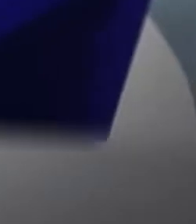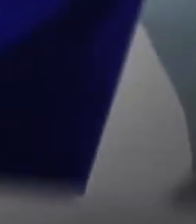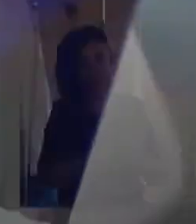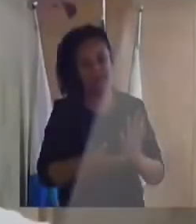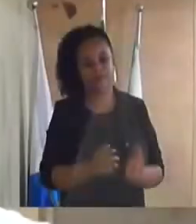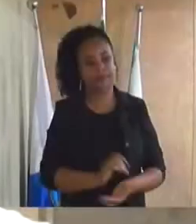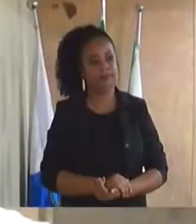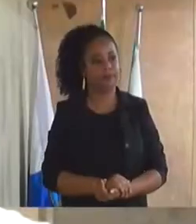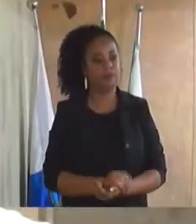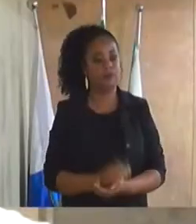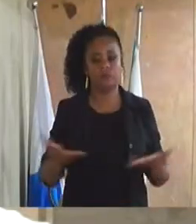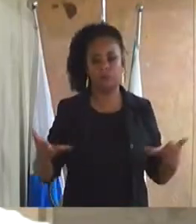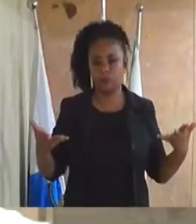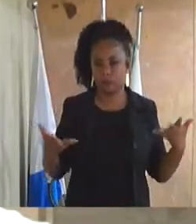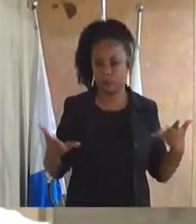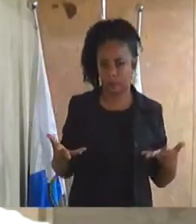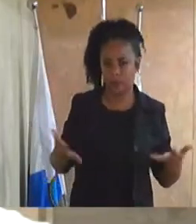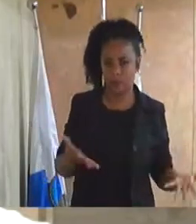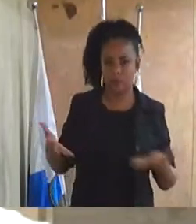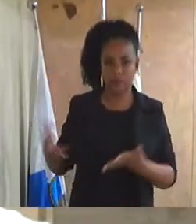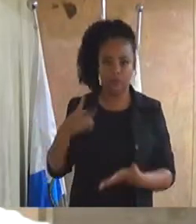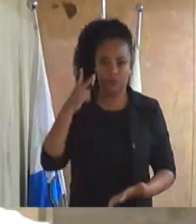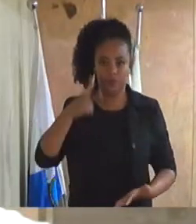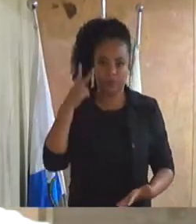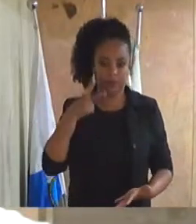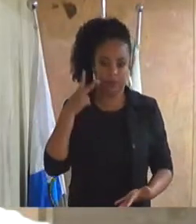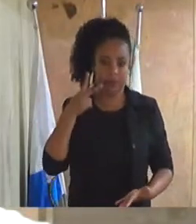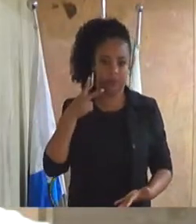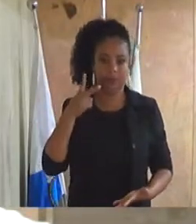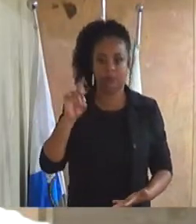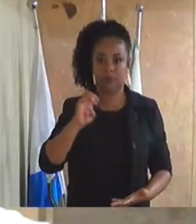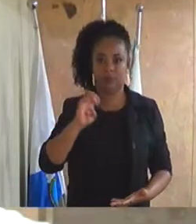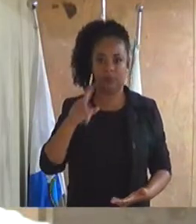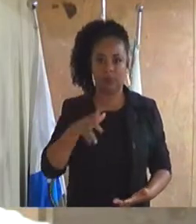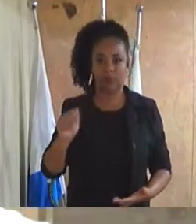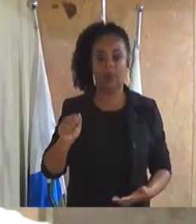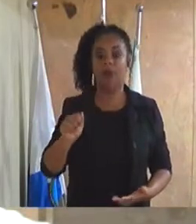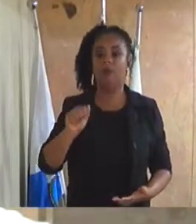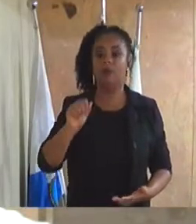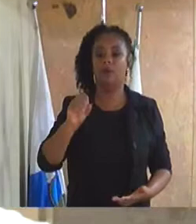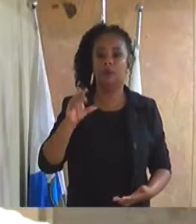Nesse momento convido a vereadora Delsa de Oliveira